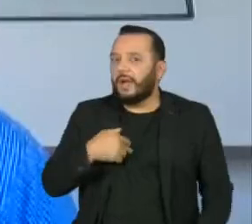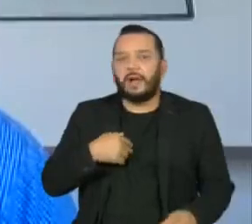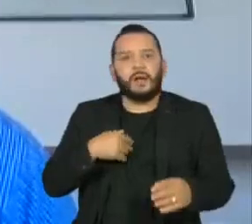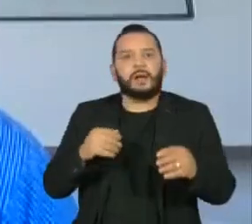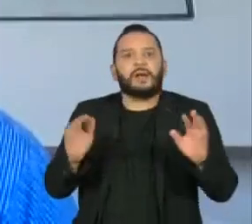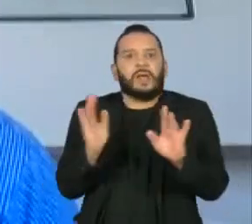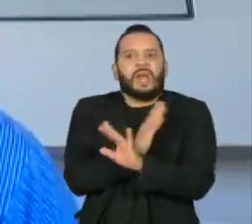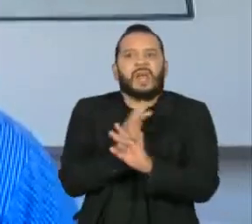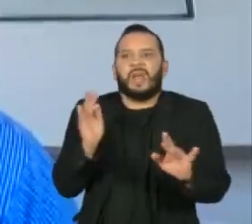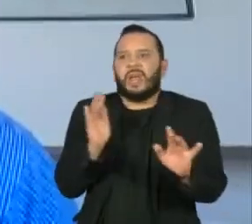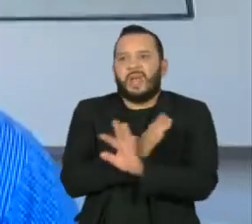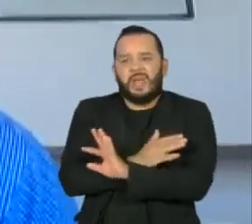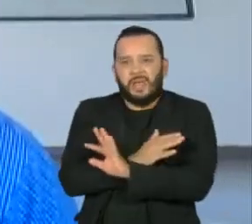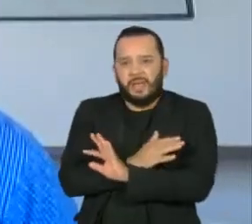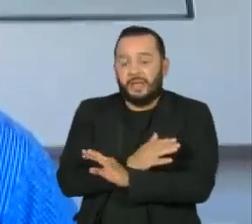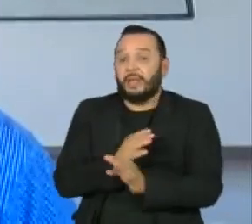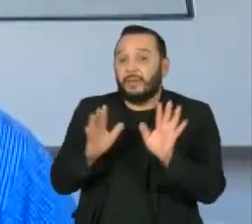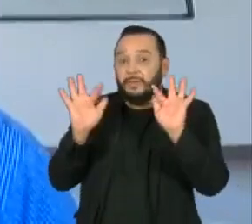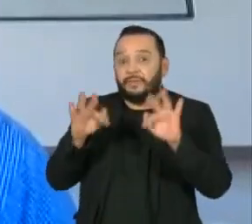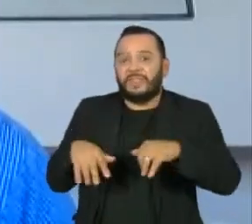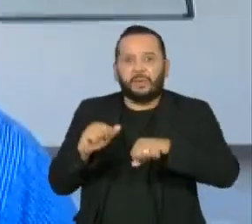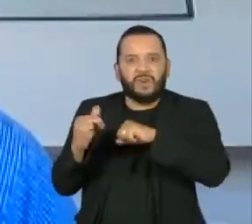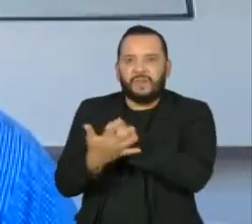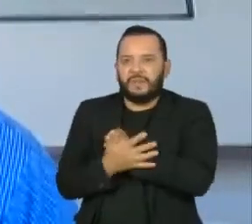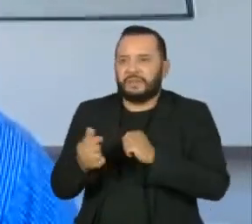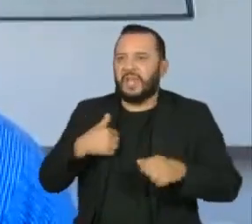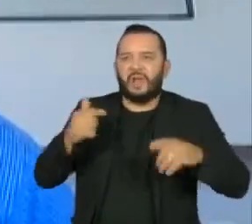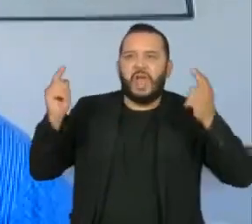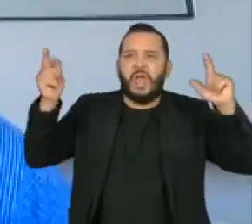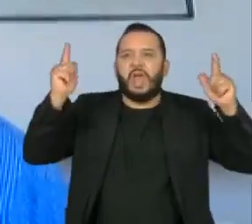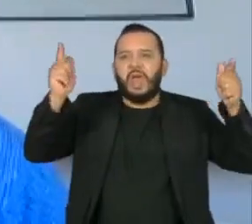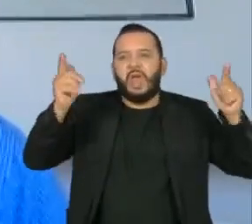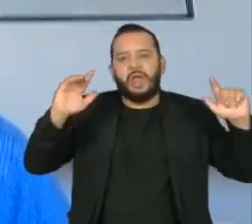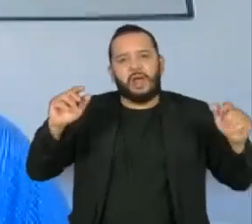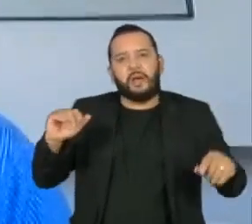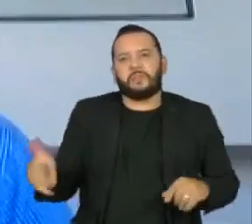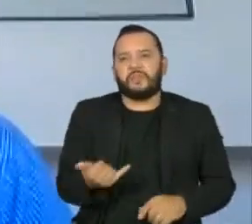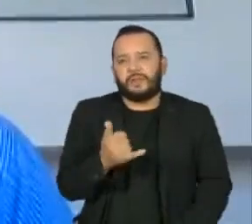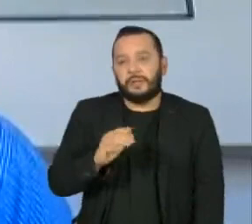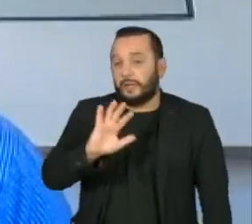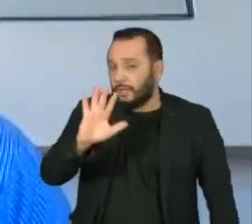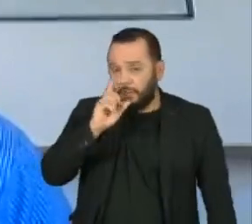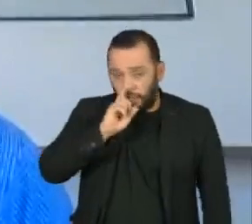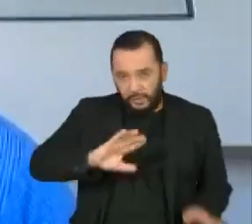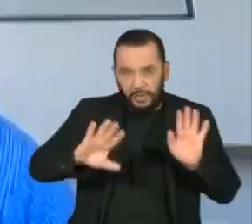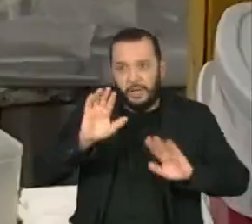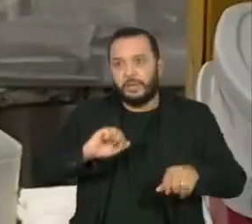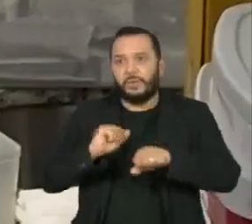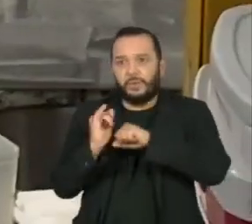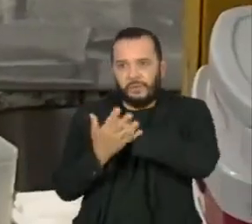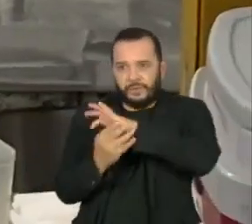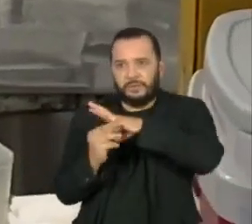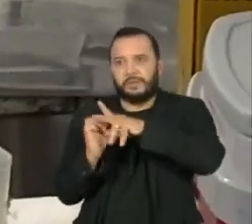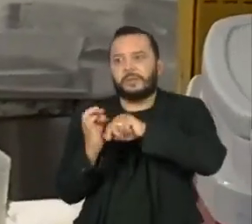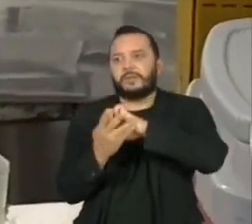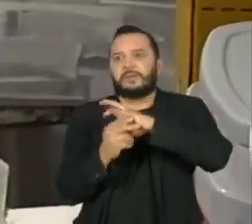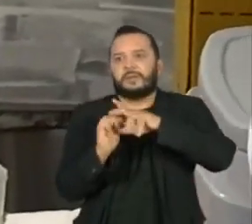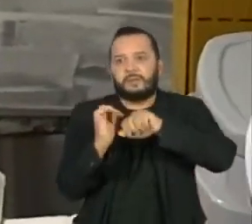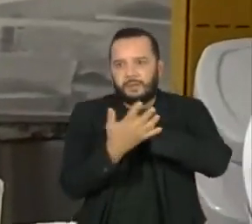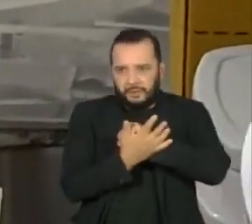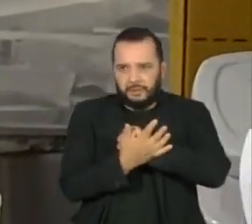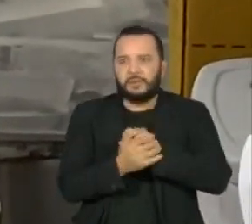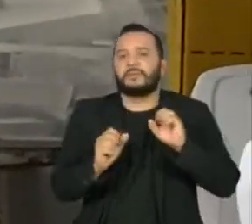O coronavírus tem mostrado para nós que ele é muito capaz de modificações, que ele é capaz de surpreender.